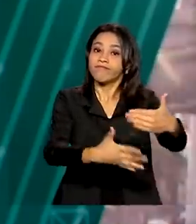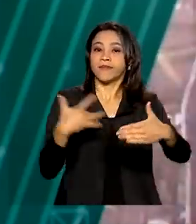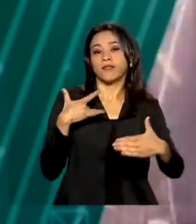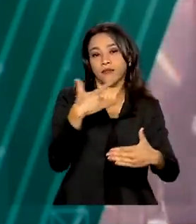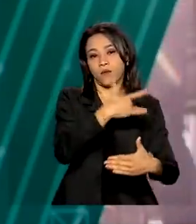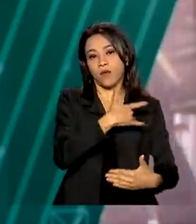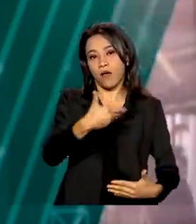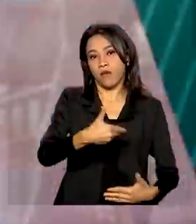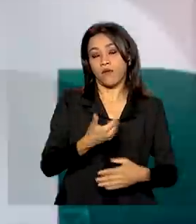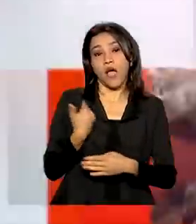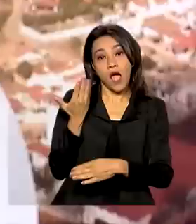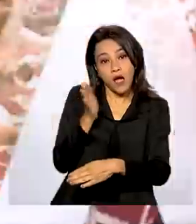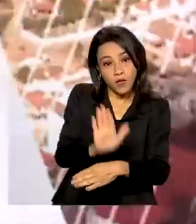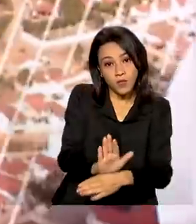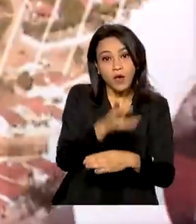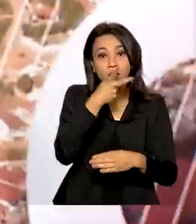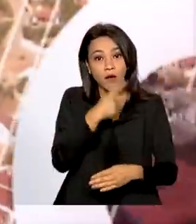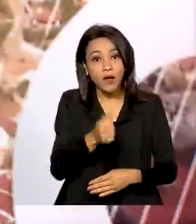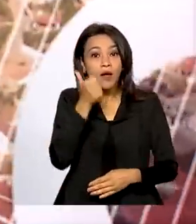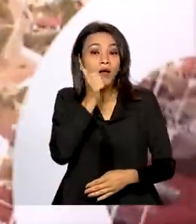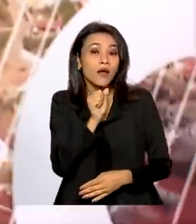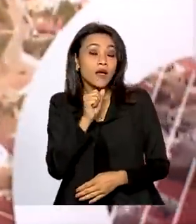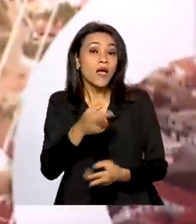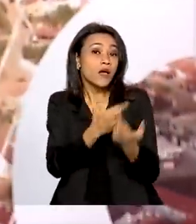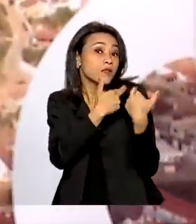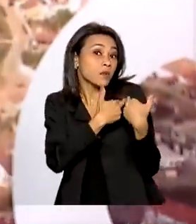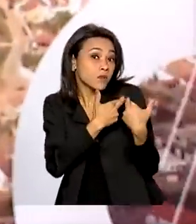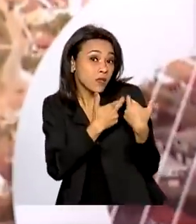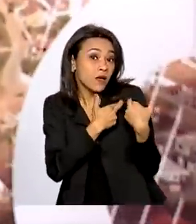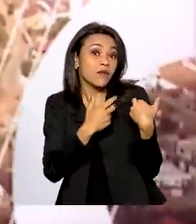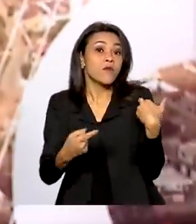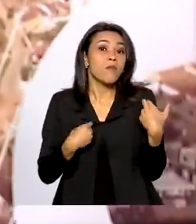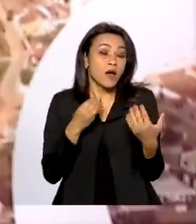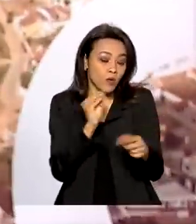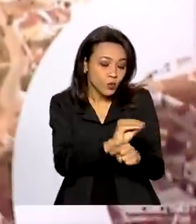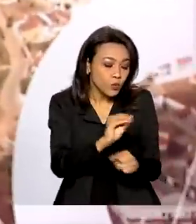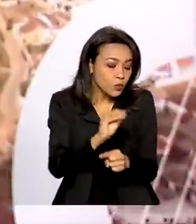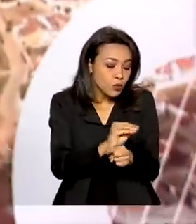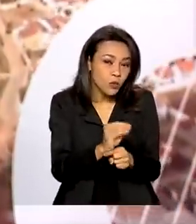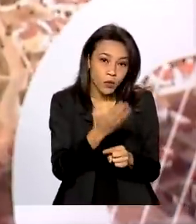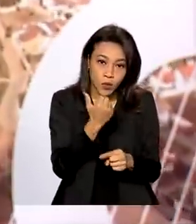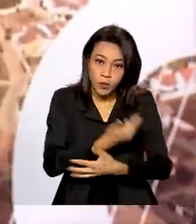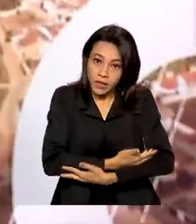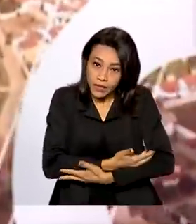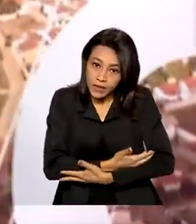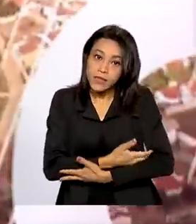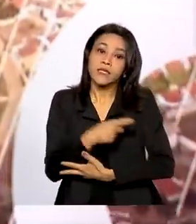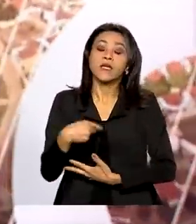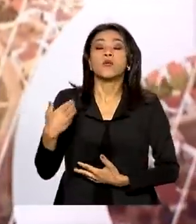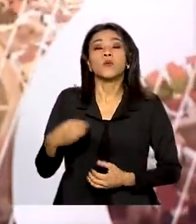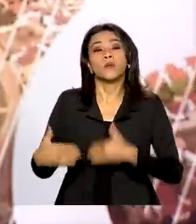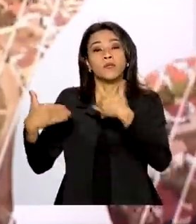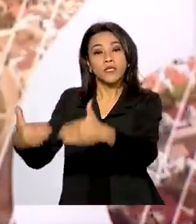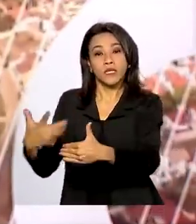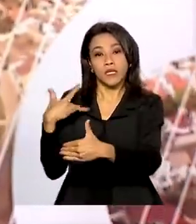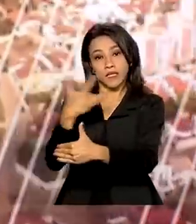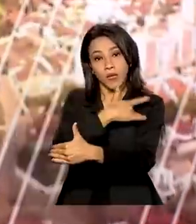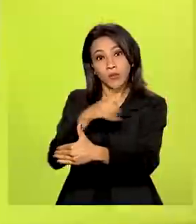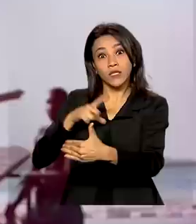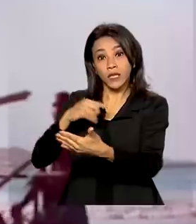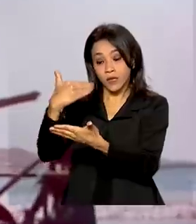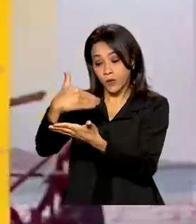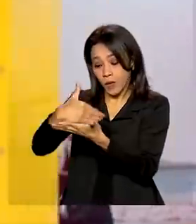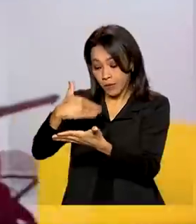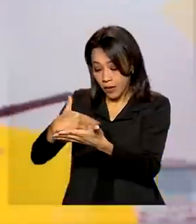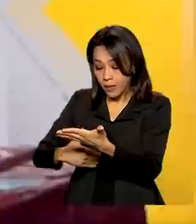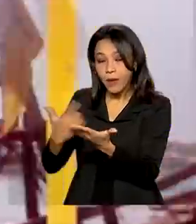Para ajudar os pais e os responsáveis a oferecer uma nutrição adequada, o Ministério da Saúde disponibiliza o Guia Alimentar para